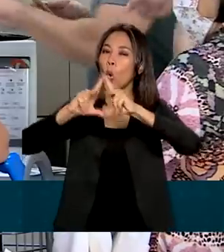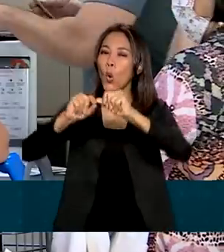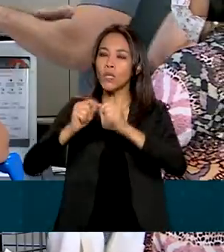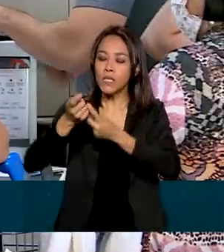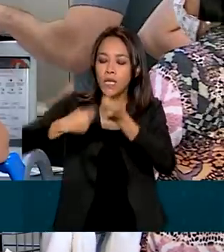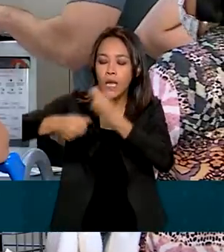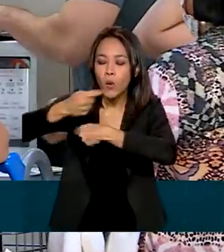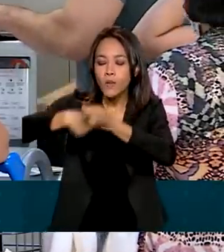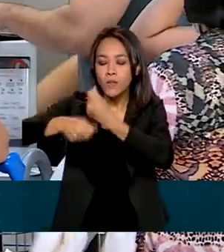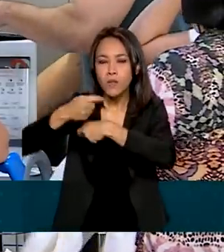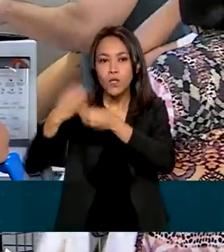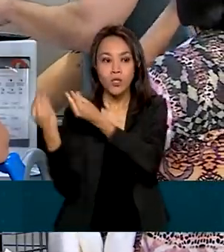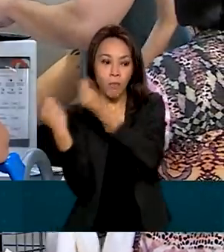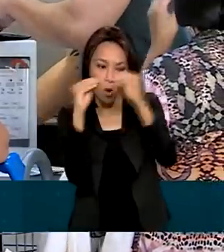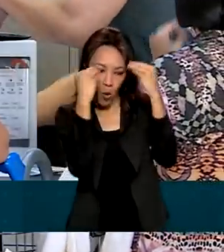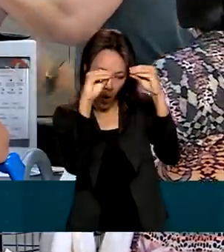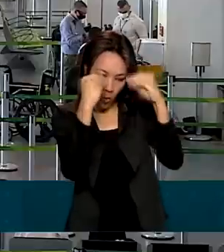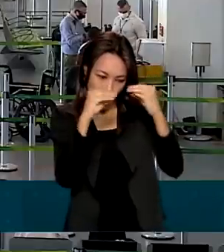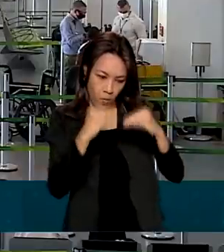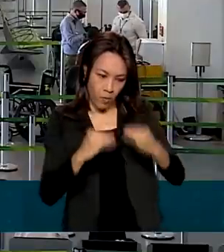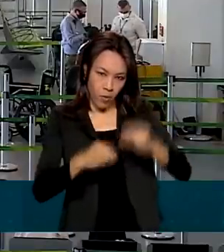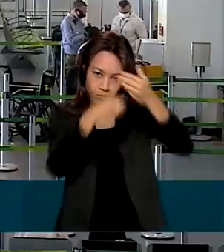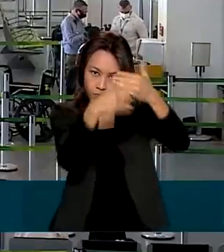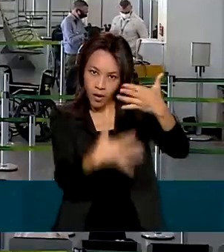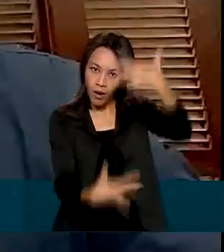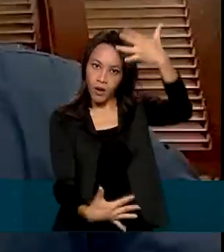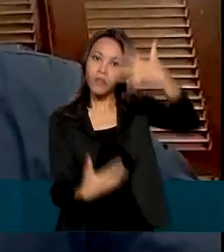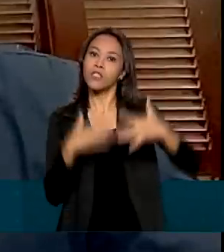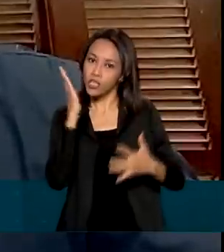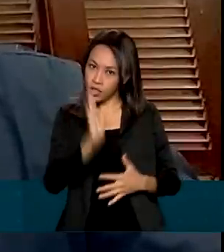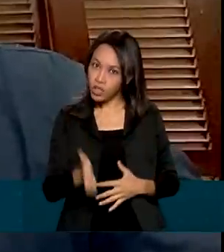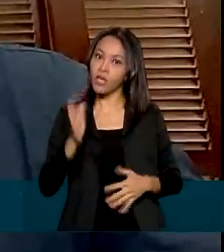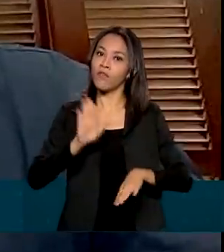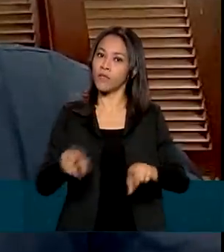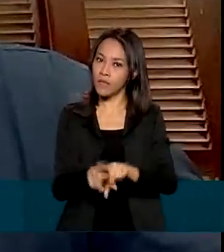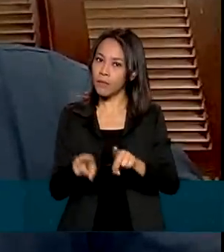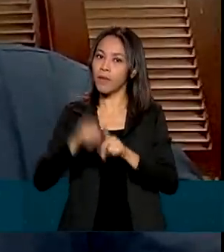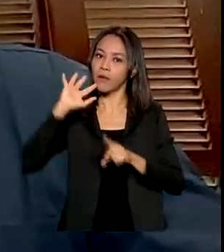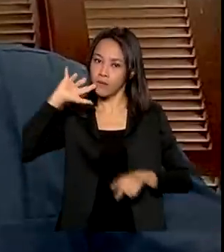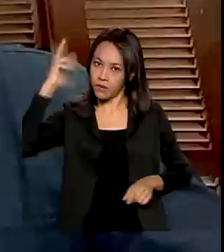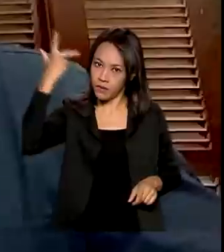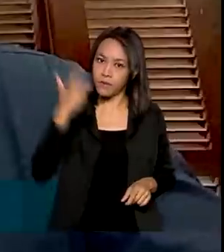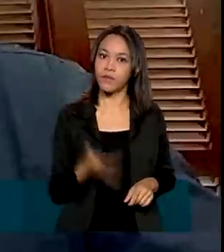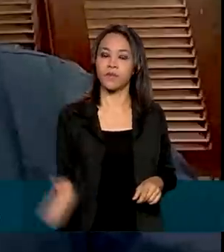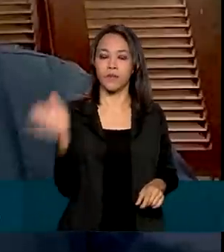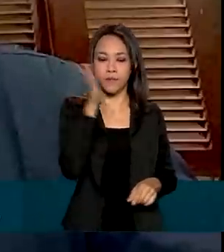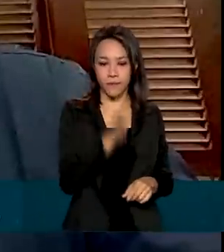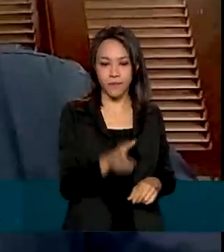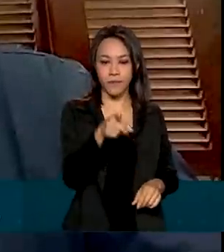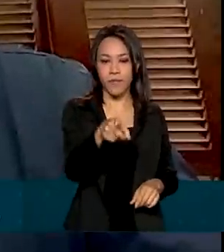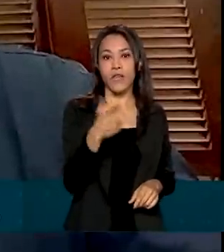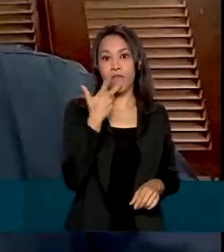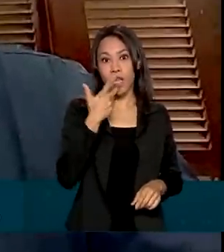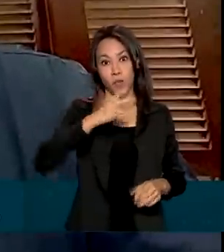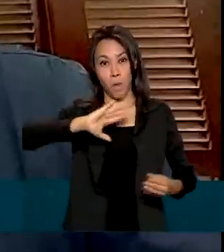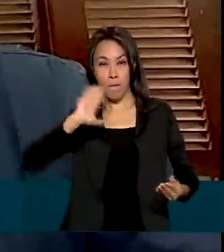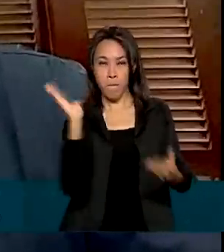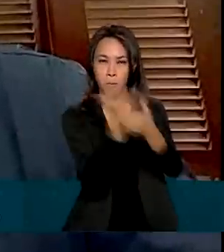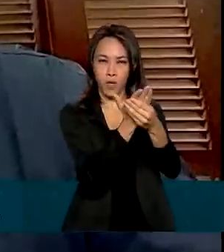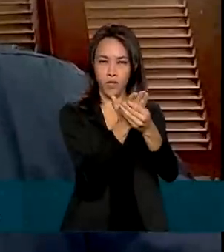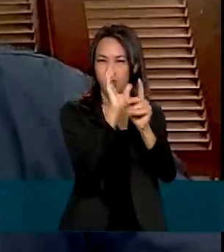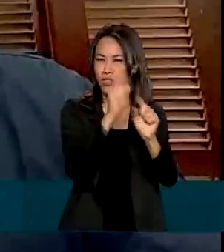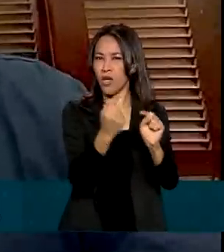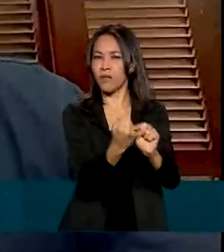em andamento e as que já foram resolvidas. Processos e averiguações preliminares foram instaurados desde abril de